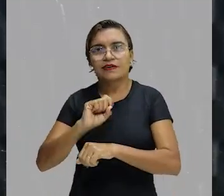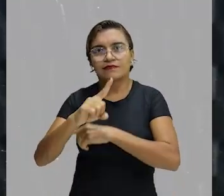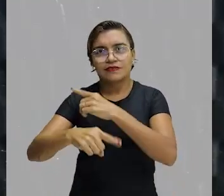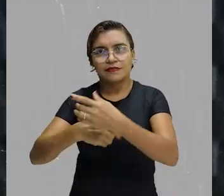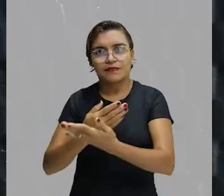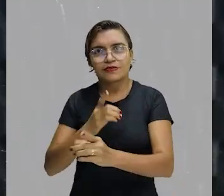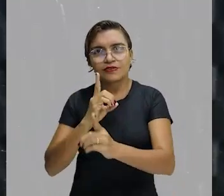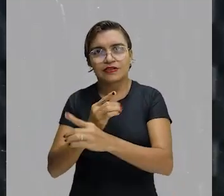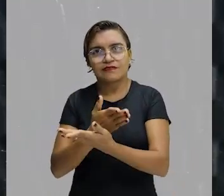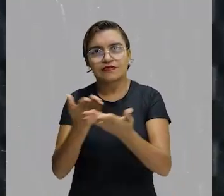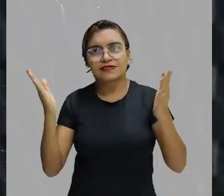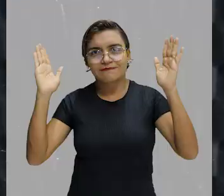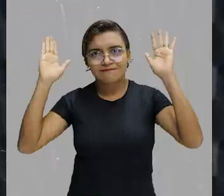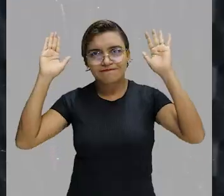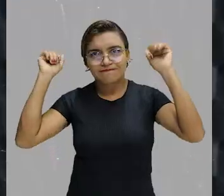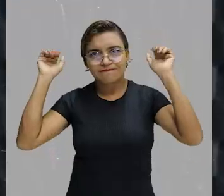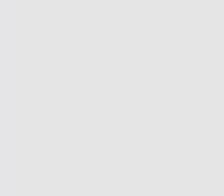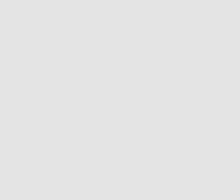Um grande abraço.